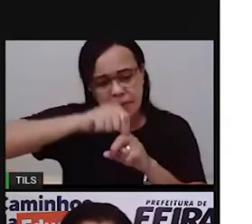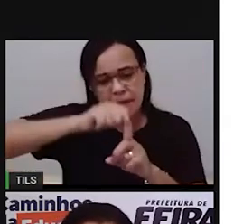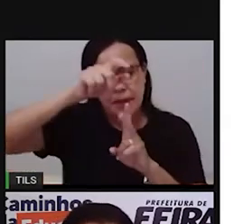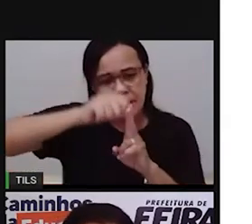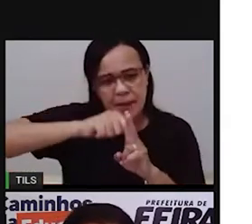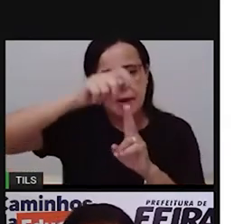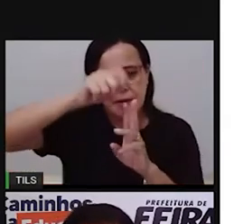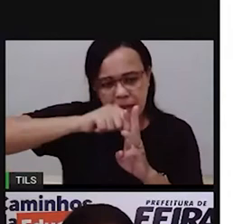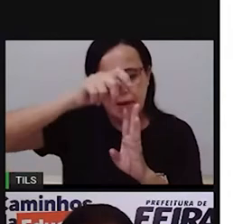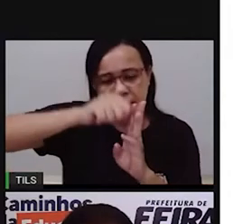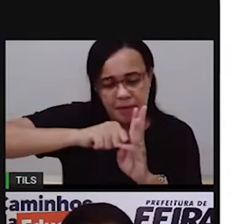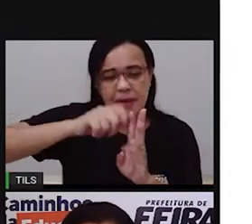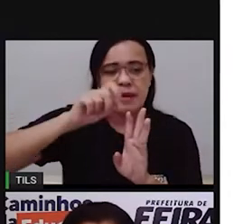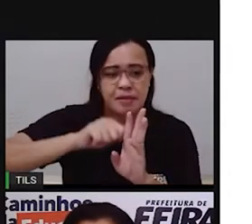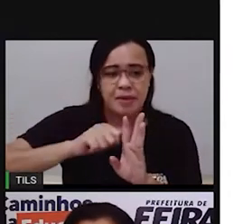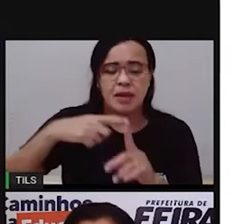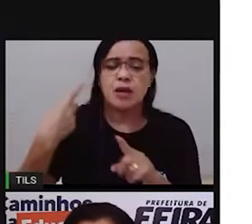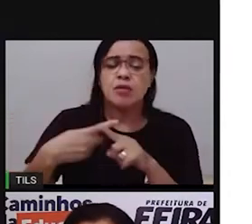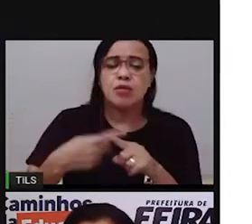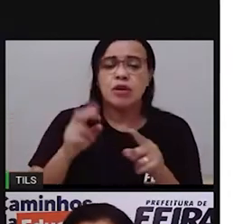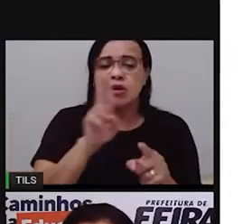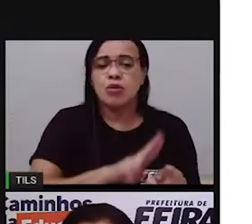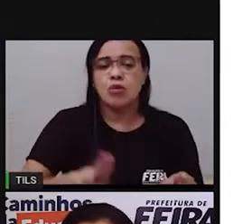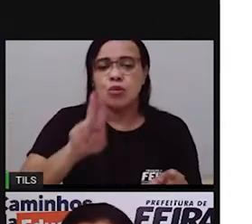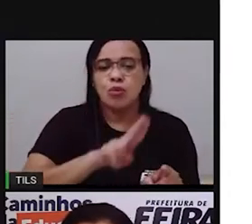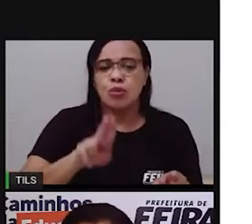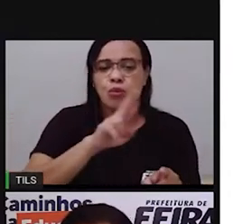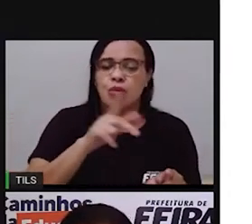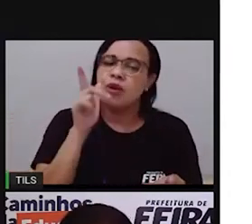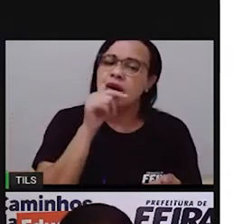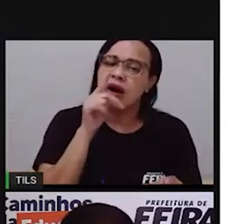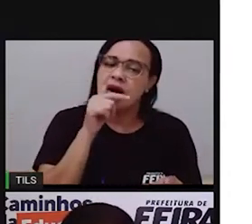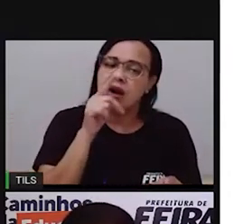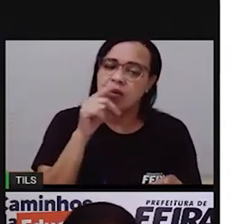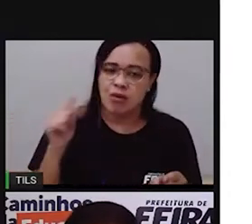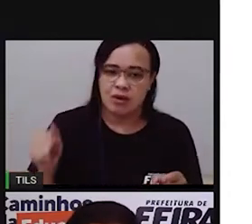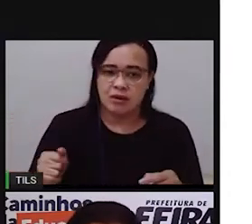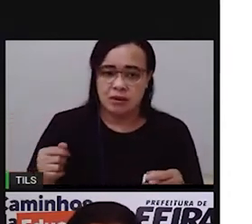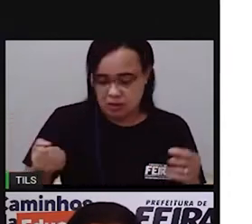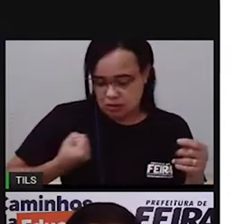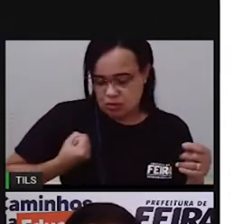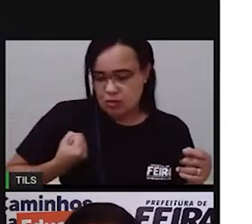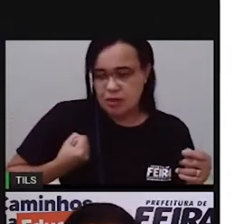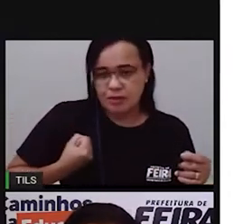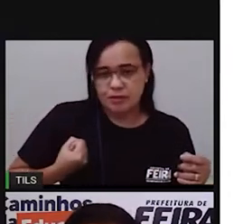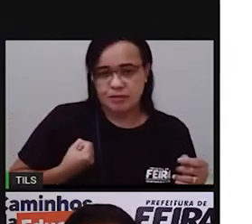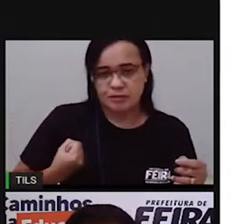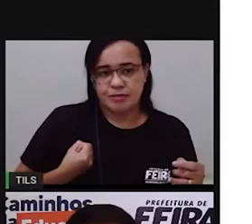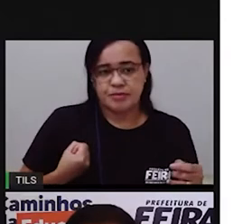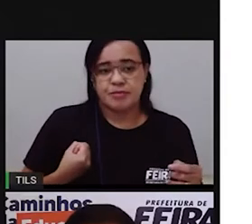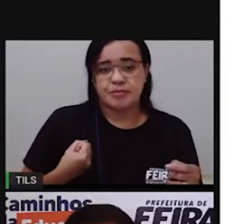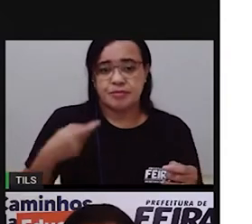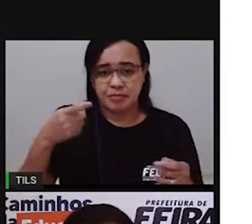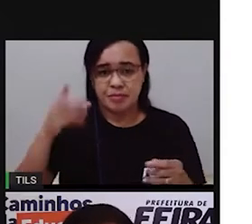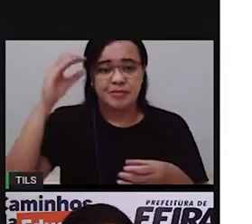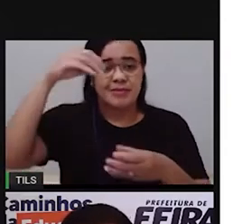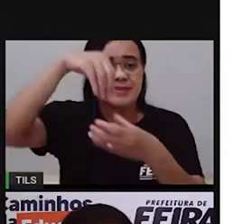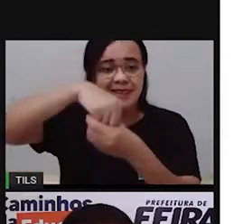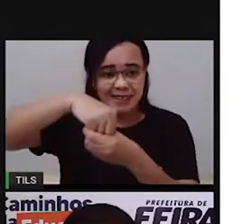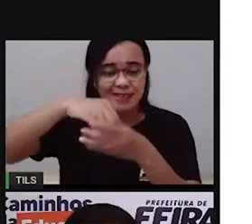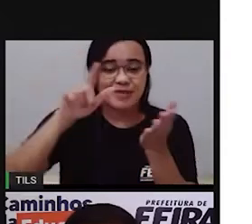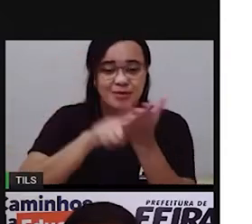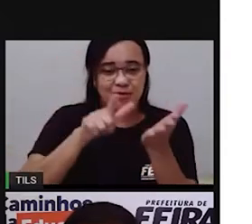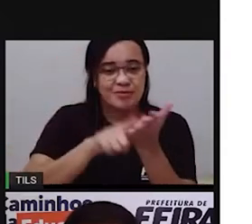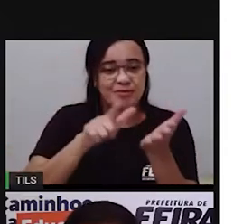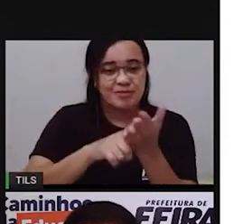por aquele consumo Então vamos ver aqui os números que estão presentes em uma conta de